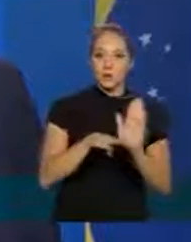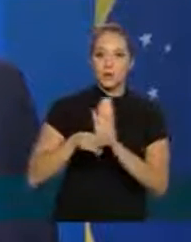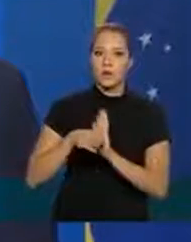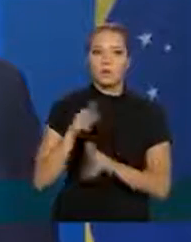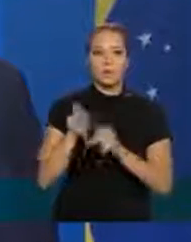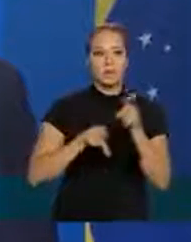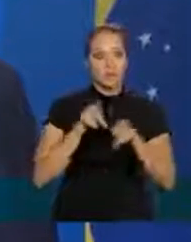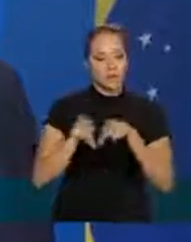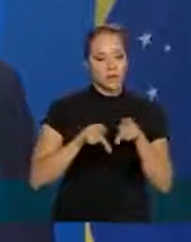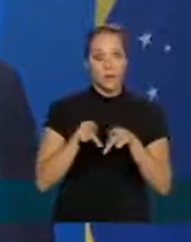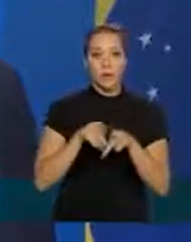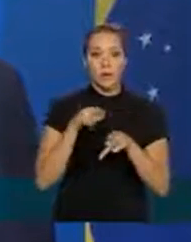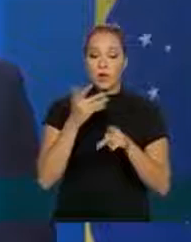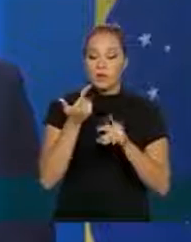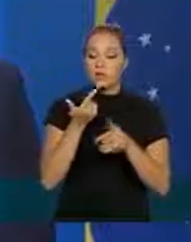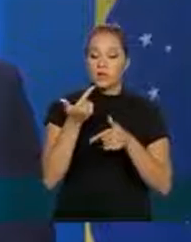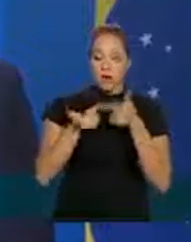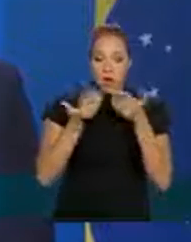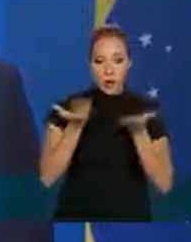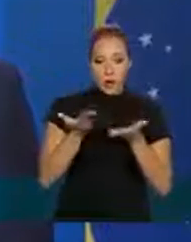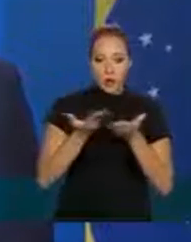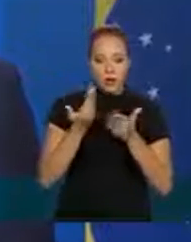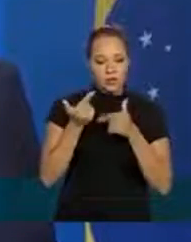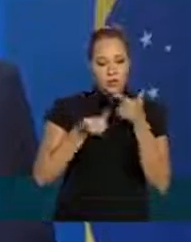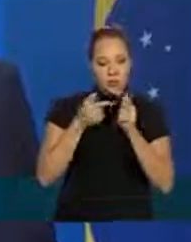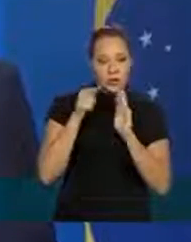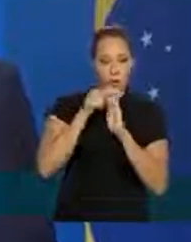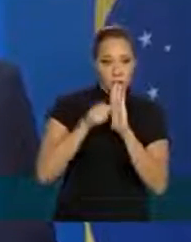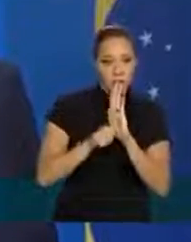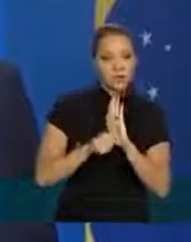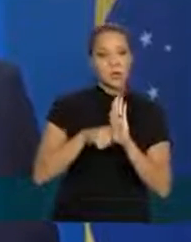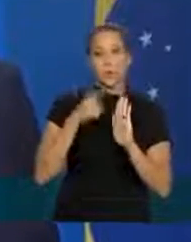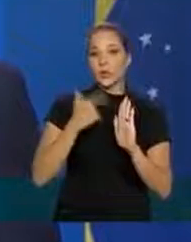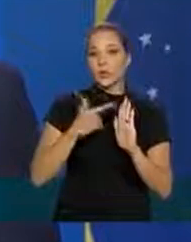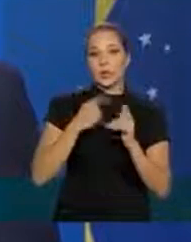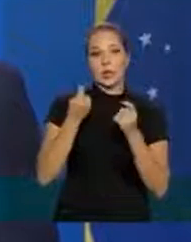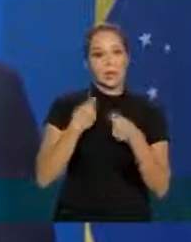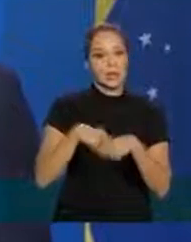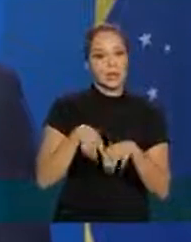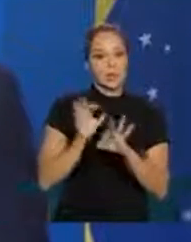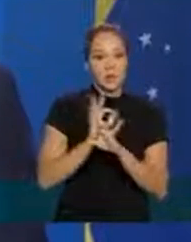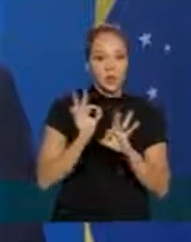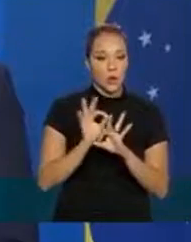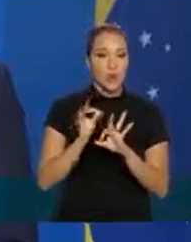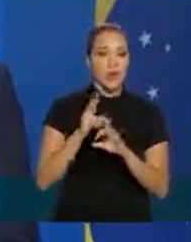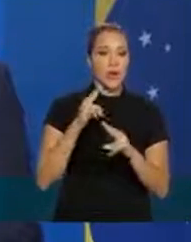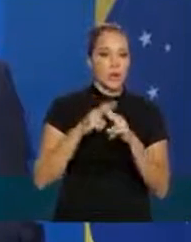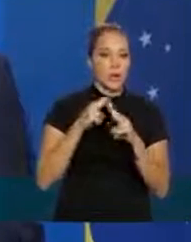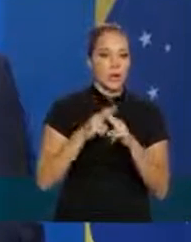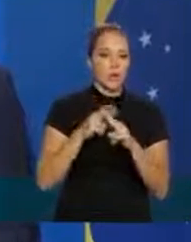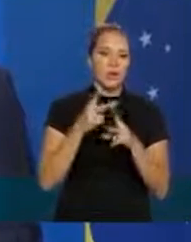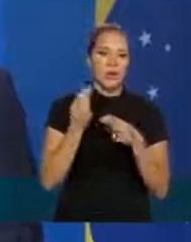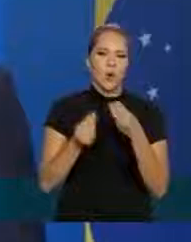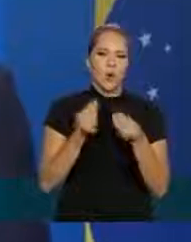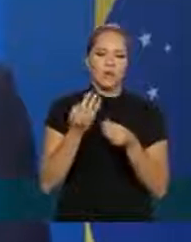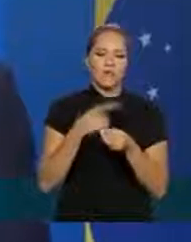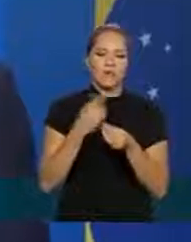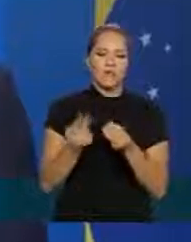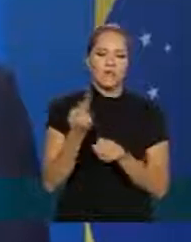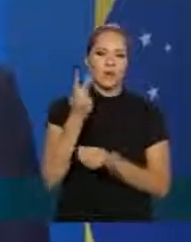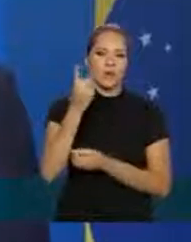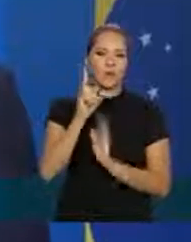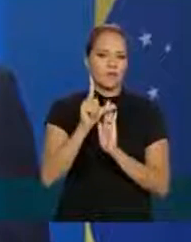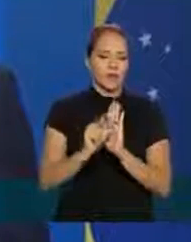trabalhando num aplicativo não há nenhuma necessidade da Caixa ou seja como o custo é marginal muito baixo